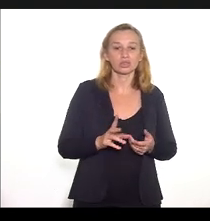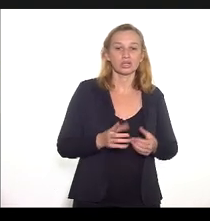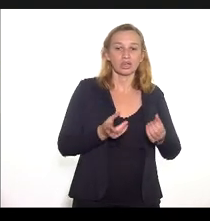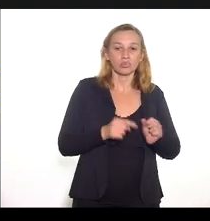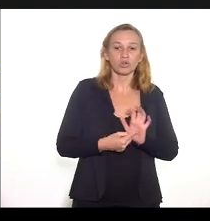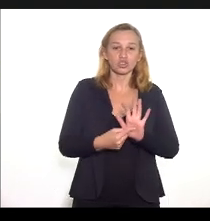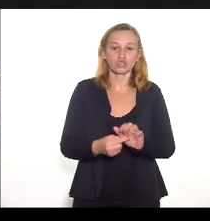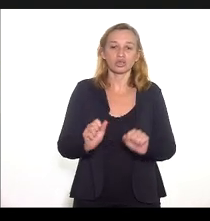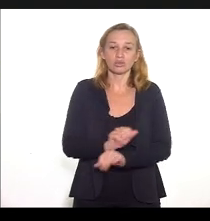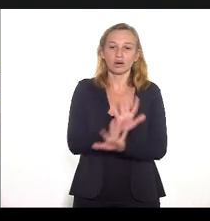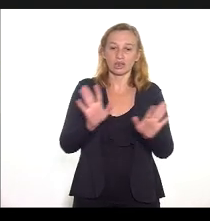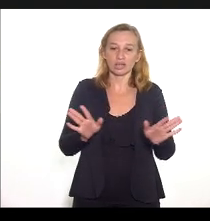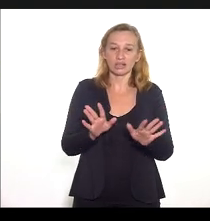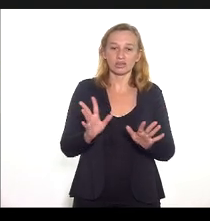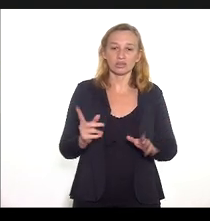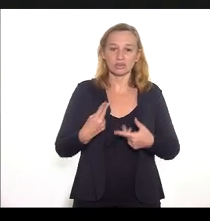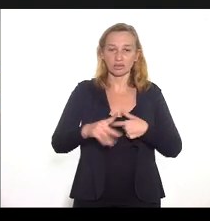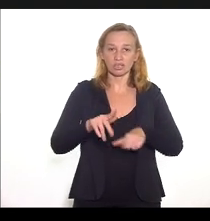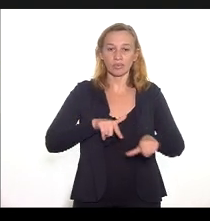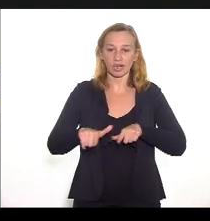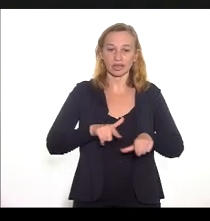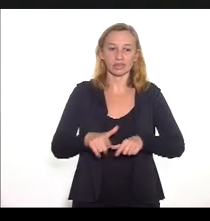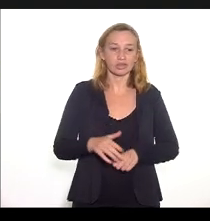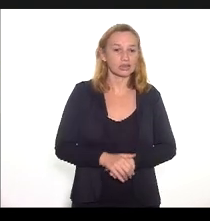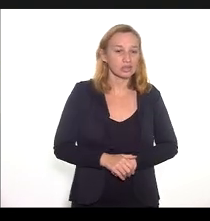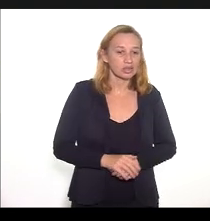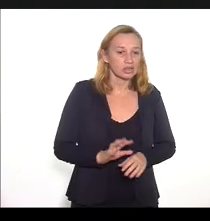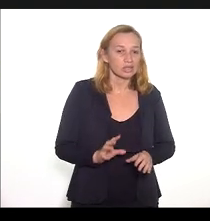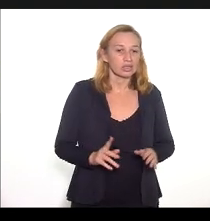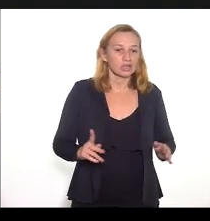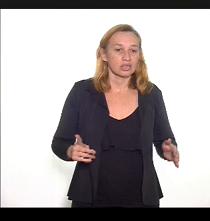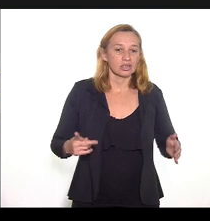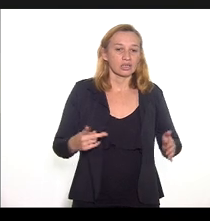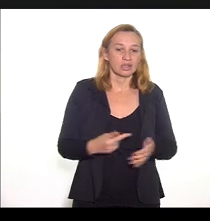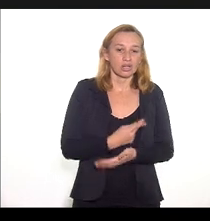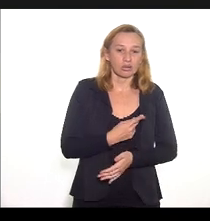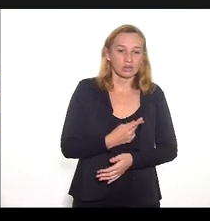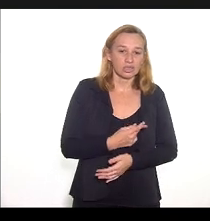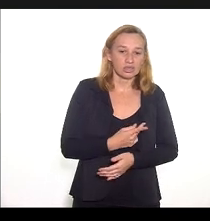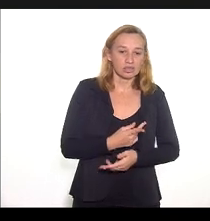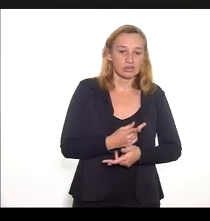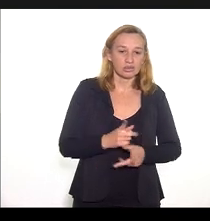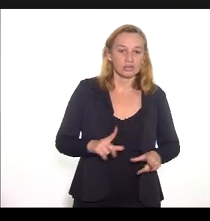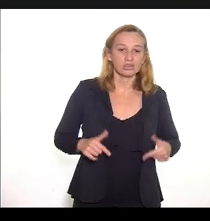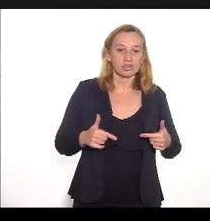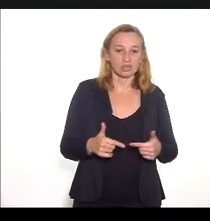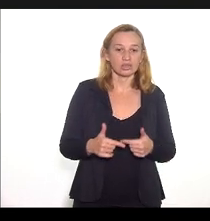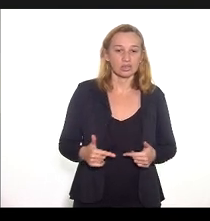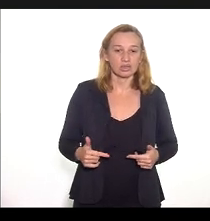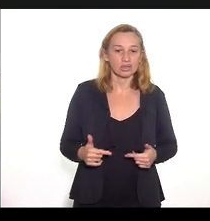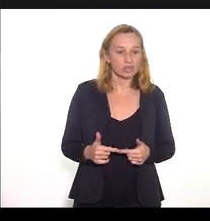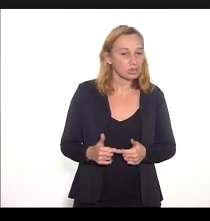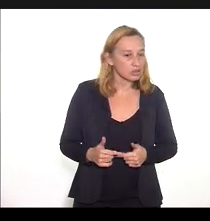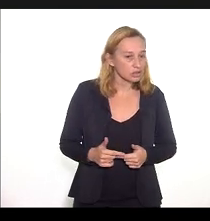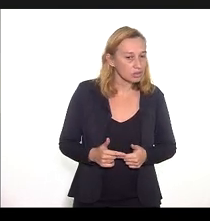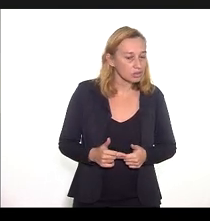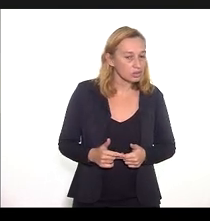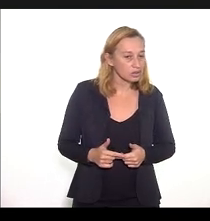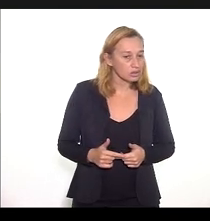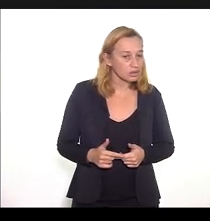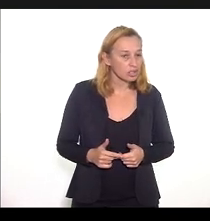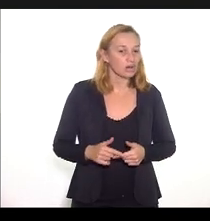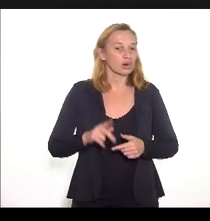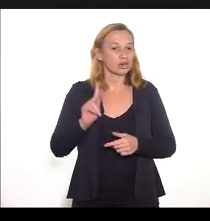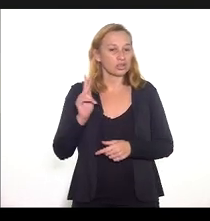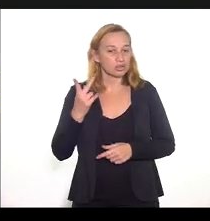transparência nas aquisições. A realização de ações que buscam o saneamento dos processos de aquisições, por conta do